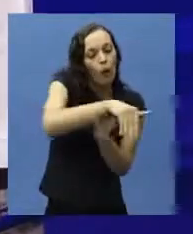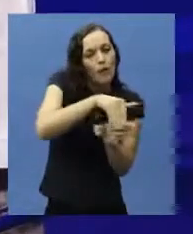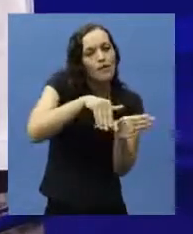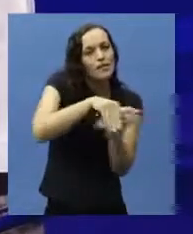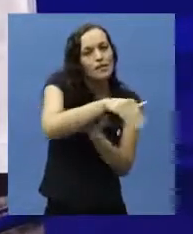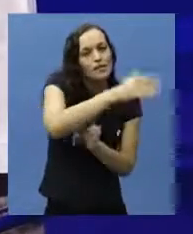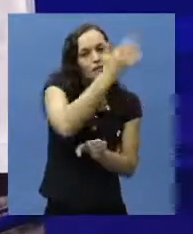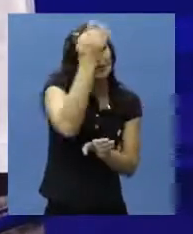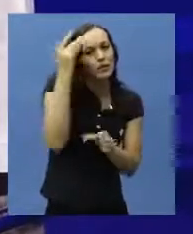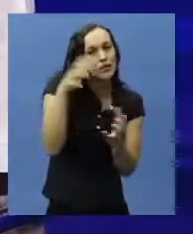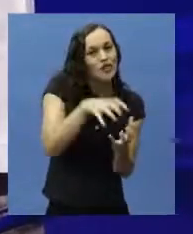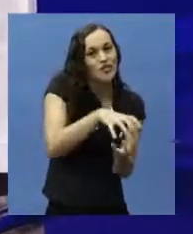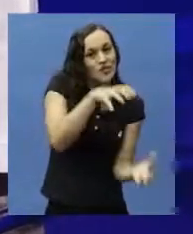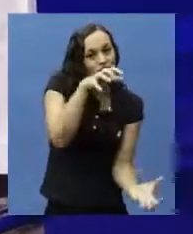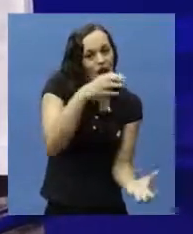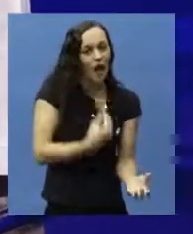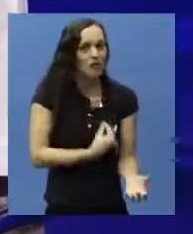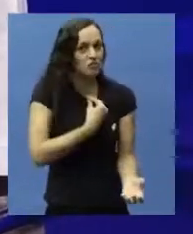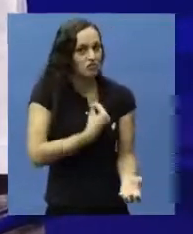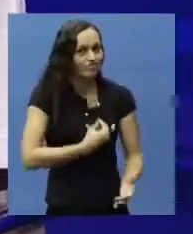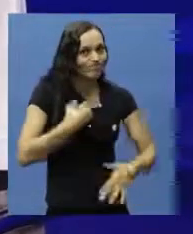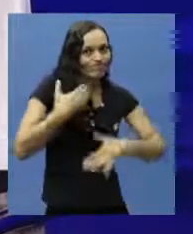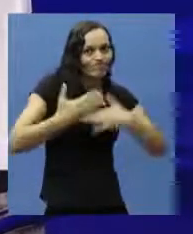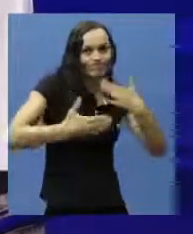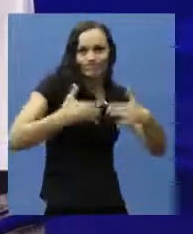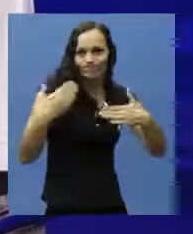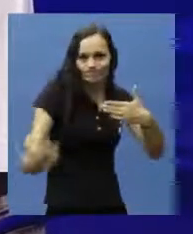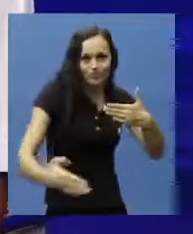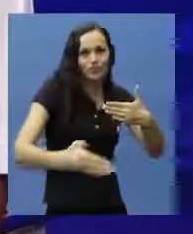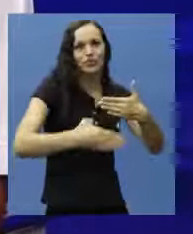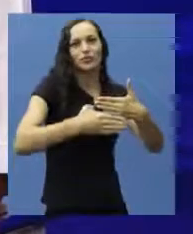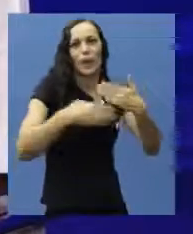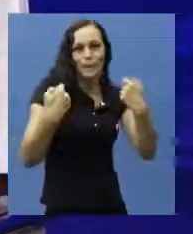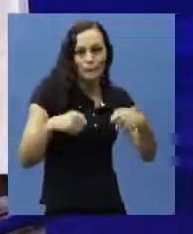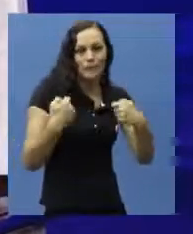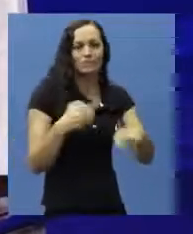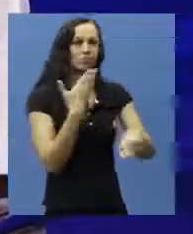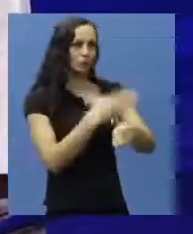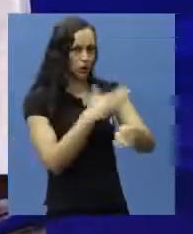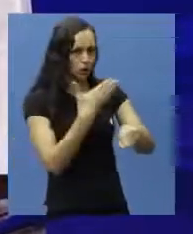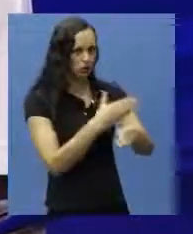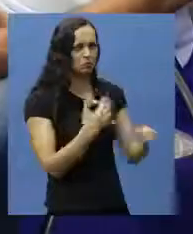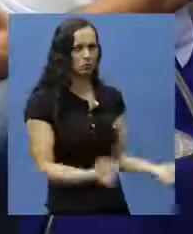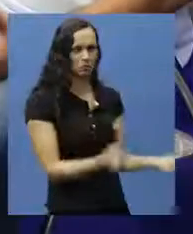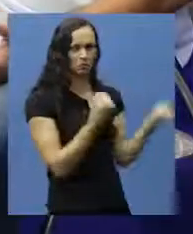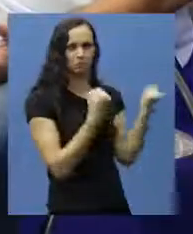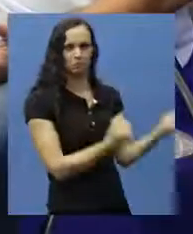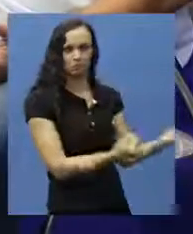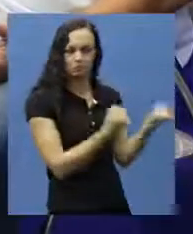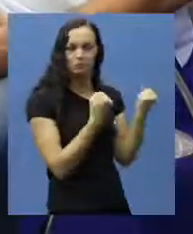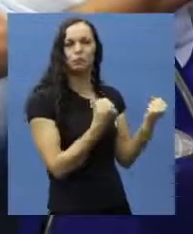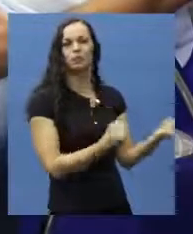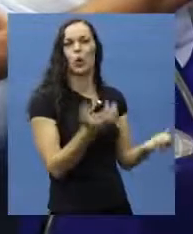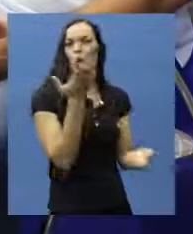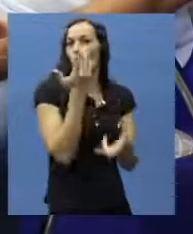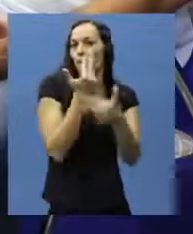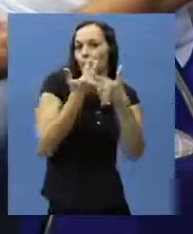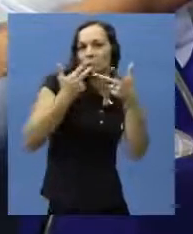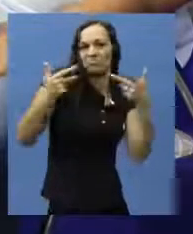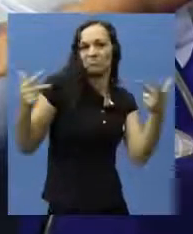Orientar para esses idosos que a vida continua, que ele precisa praticar atividades físicas, bons hábitos